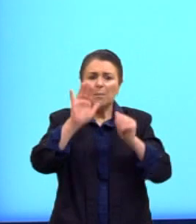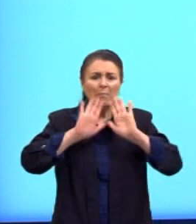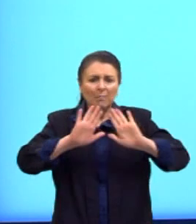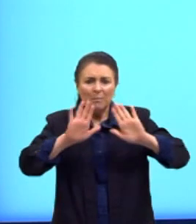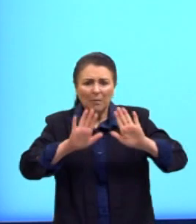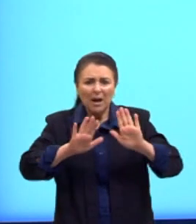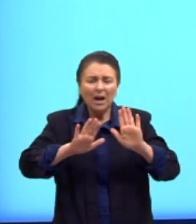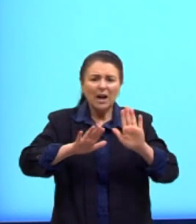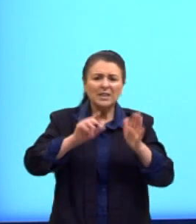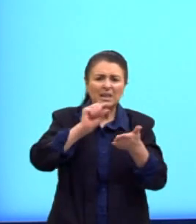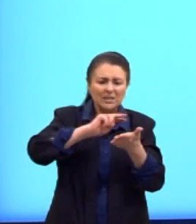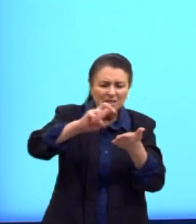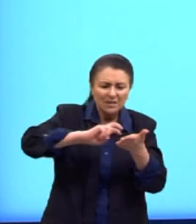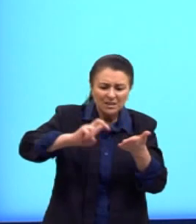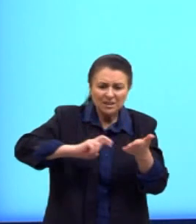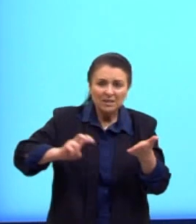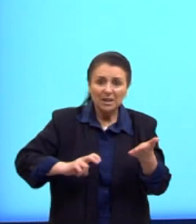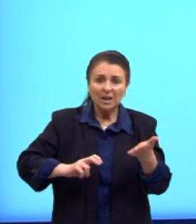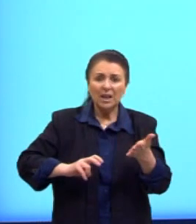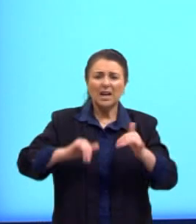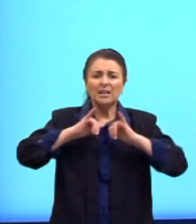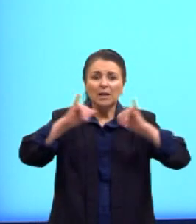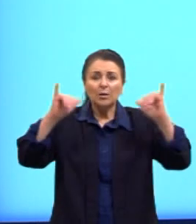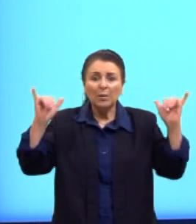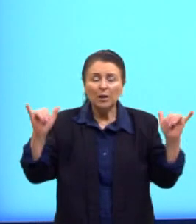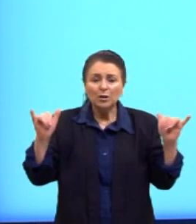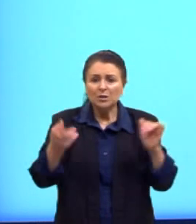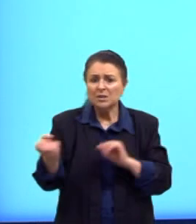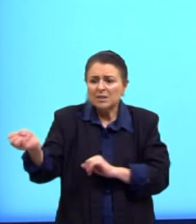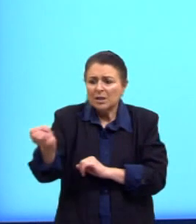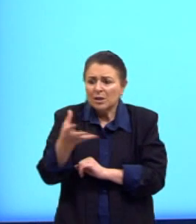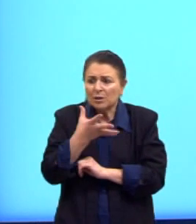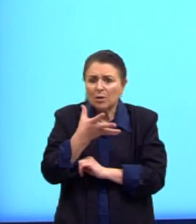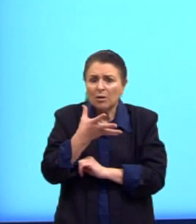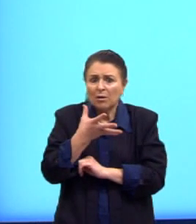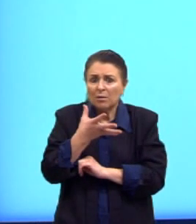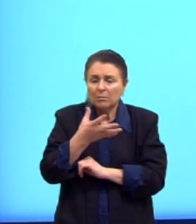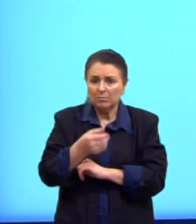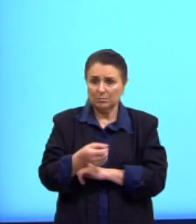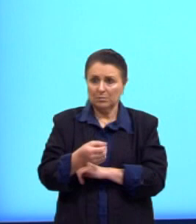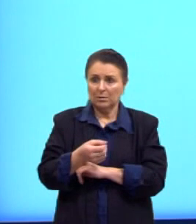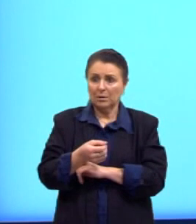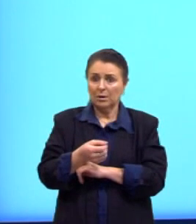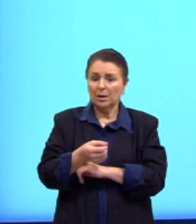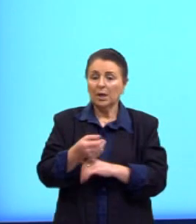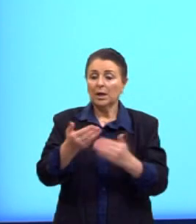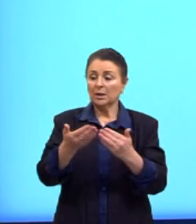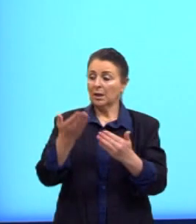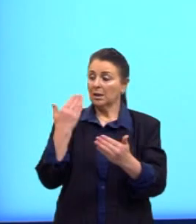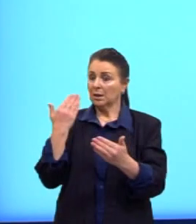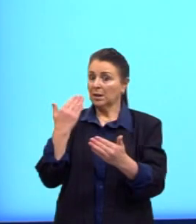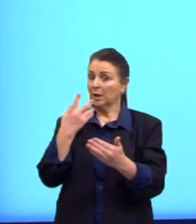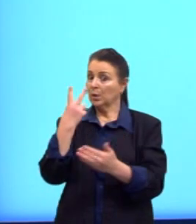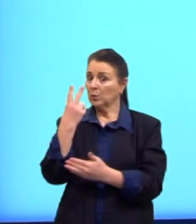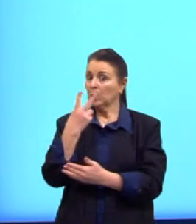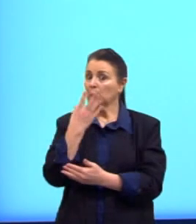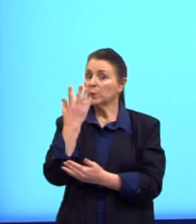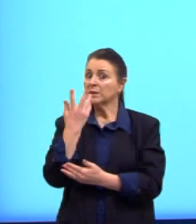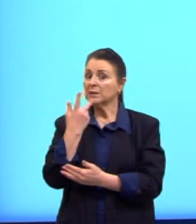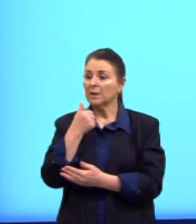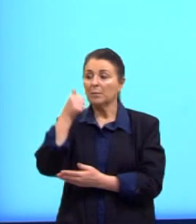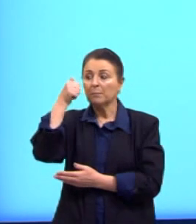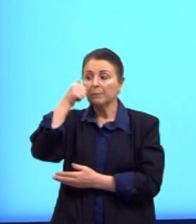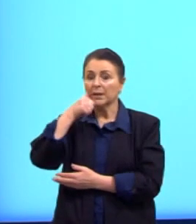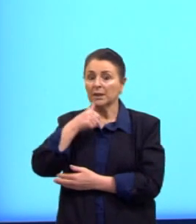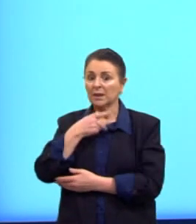as prensas, eu tenho uma notícia bombástica. E, no fundo, gente tem duas crianças. A menina